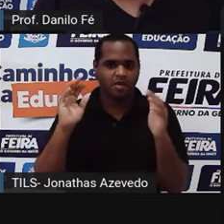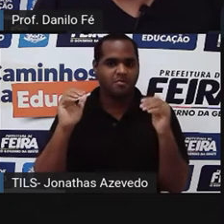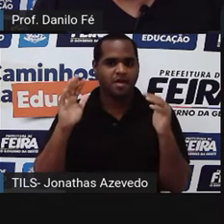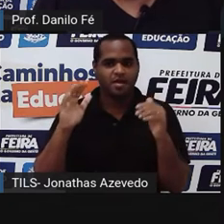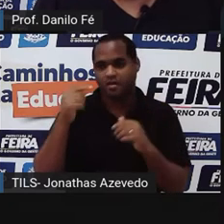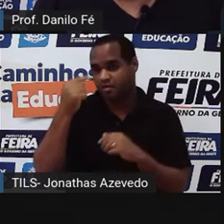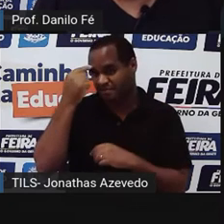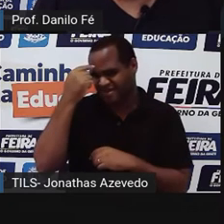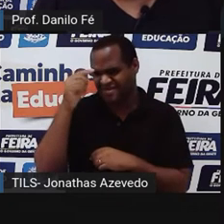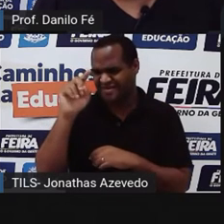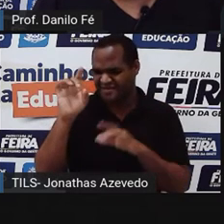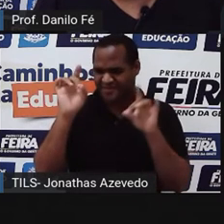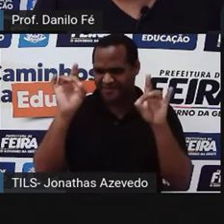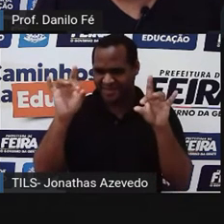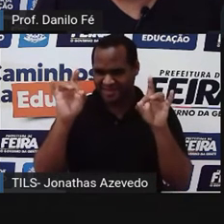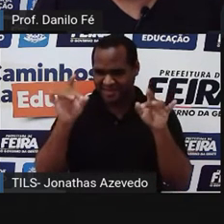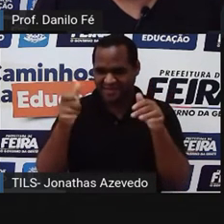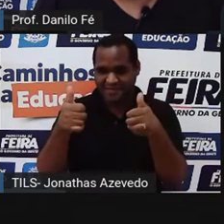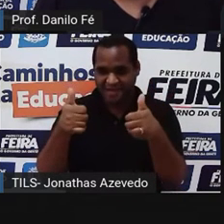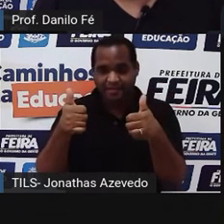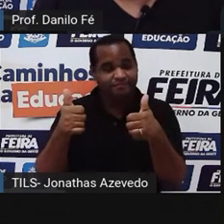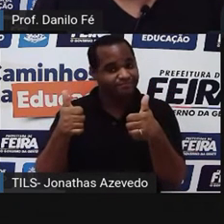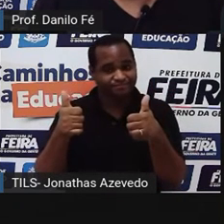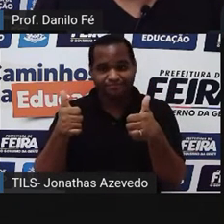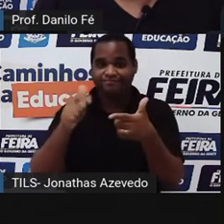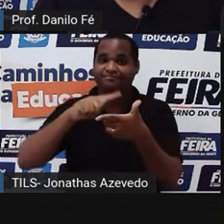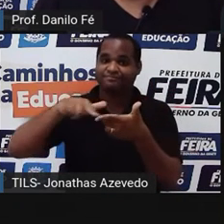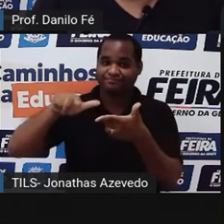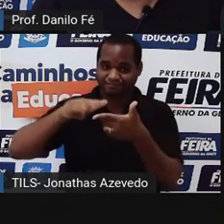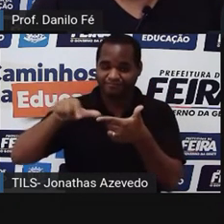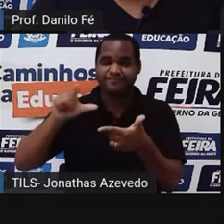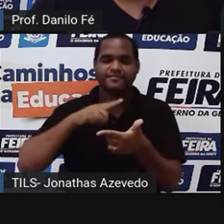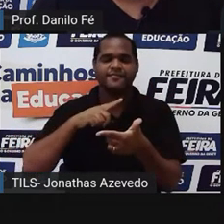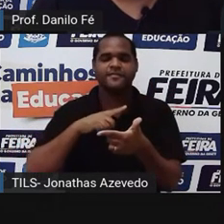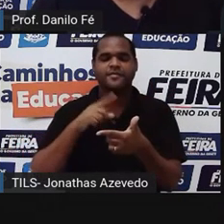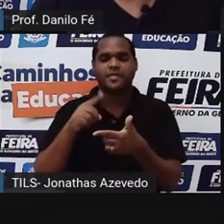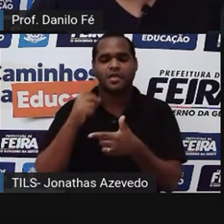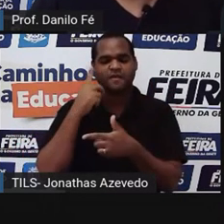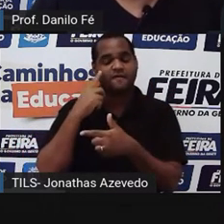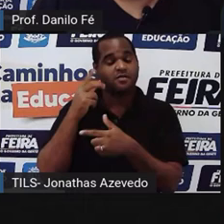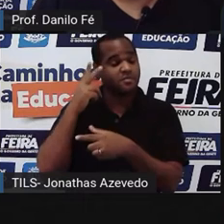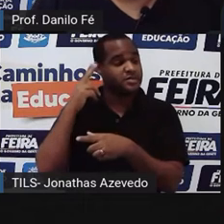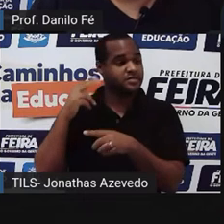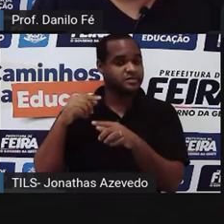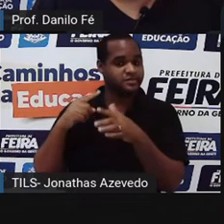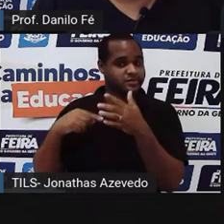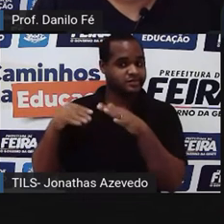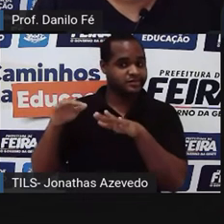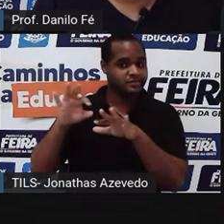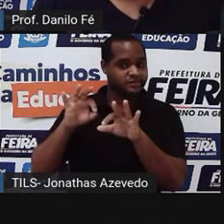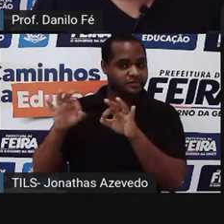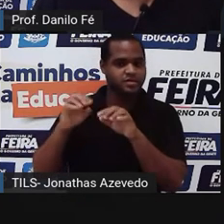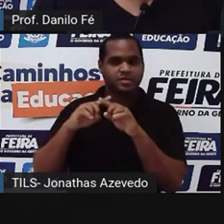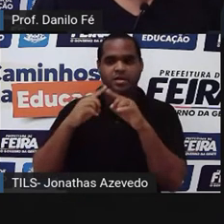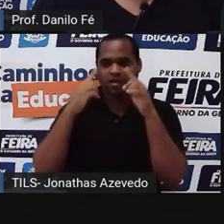que era tudo as mesmas maravilhas, né? Também havia problemas. Havia censuras, havia violência contra jornalistas,